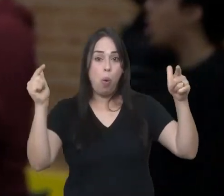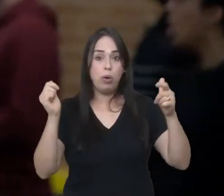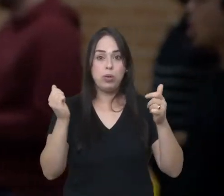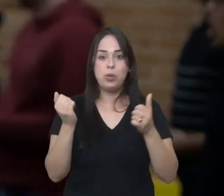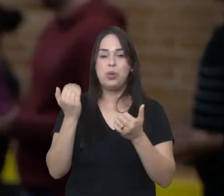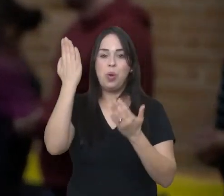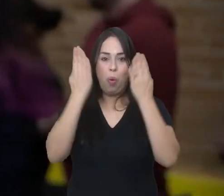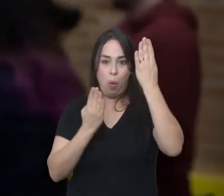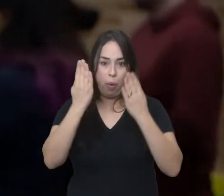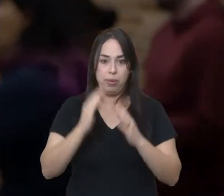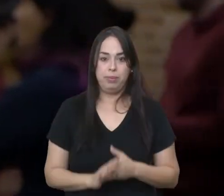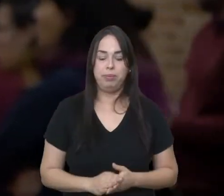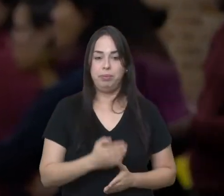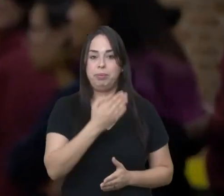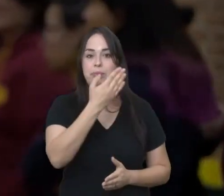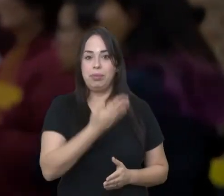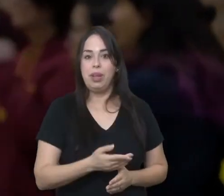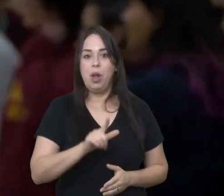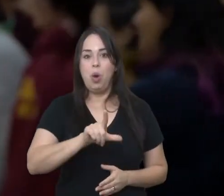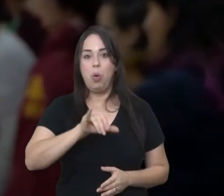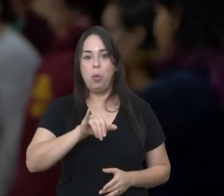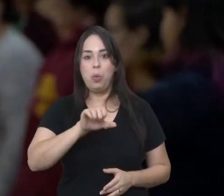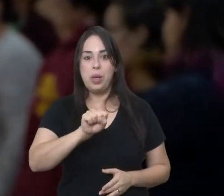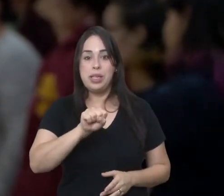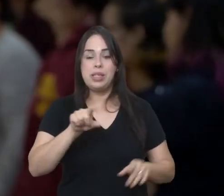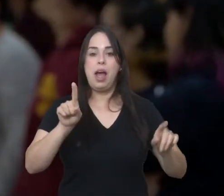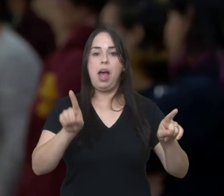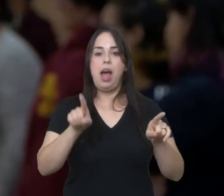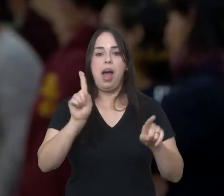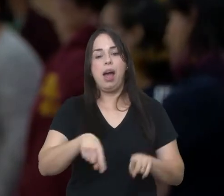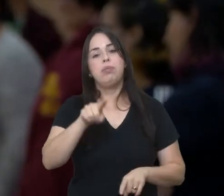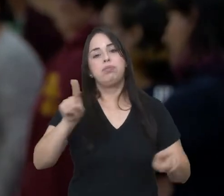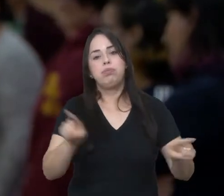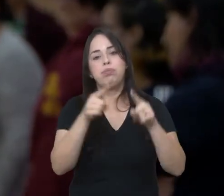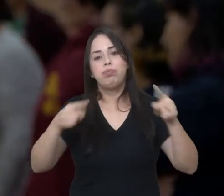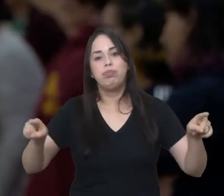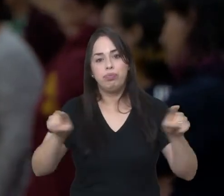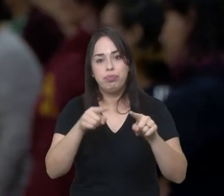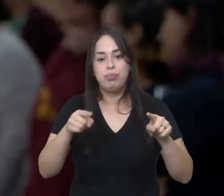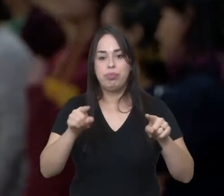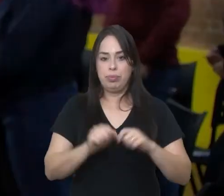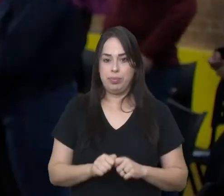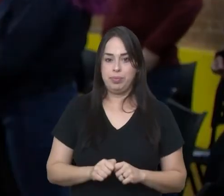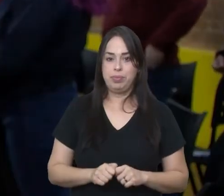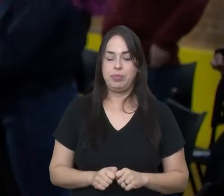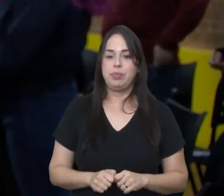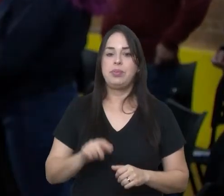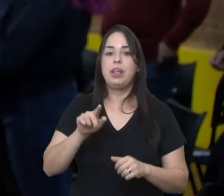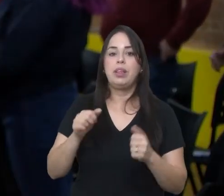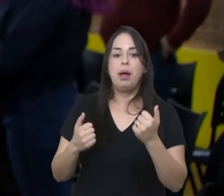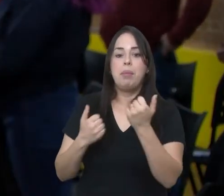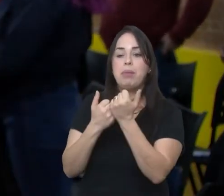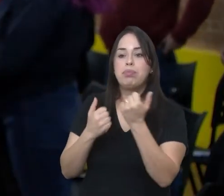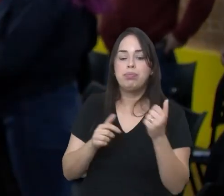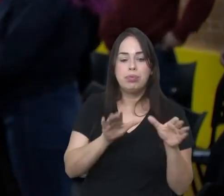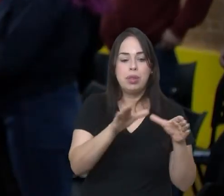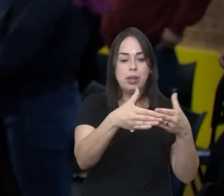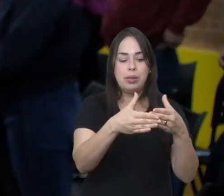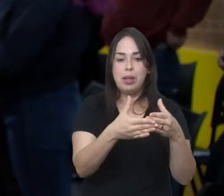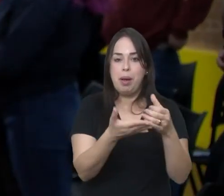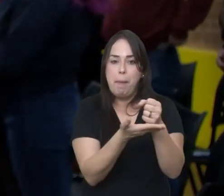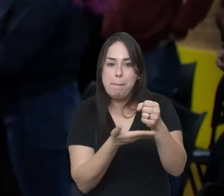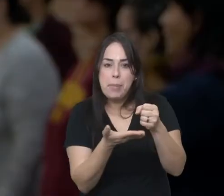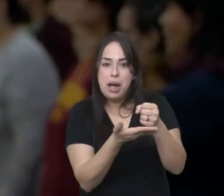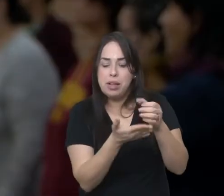diretor artístico Luiz Fidelis é o atual regente do Coro Sinfônico de São José dos Campos Auxiliando turmas que vão do nível